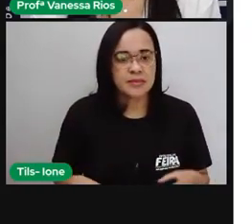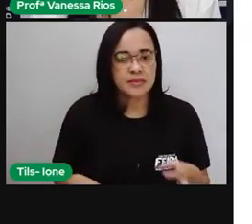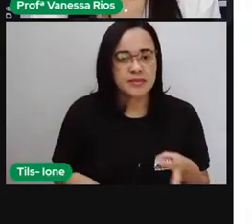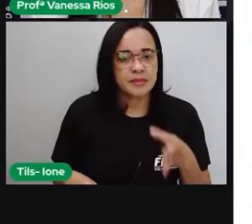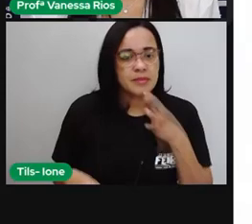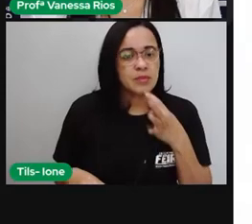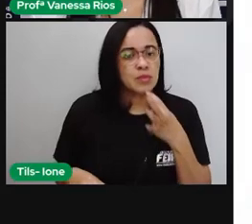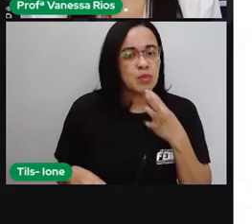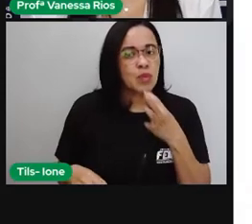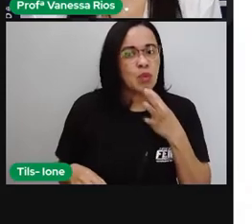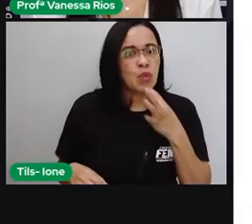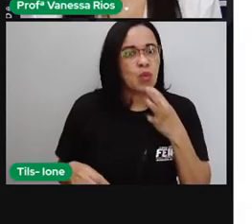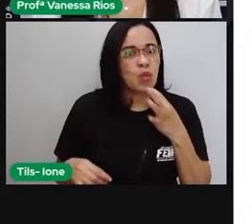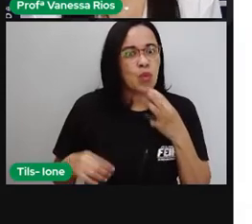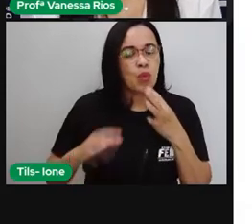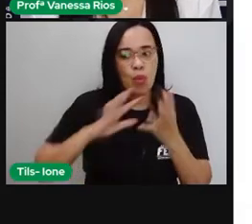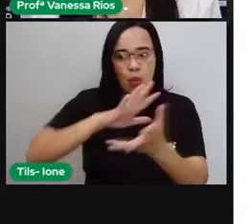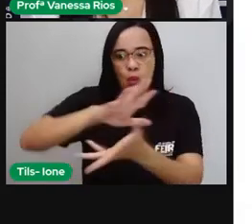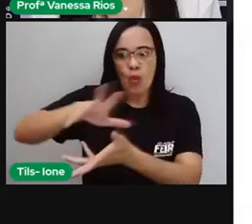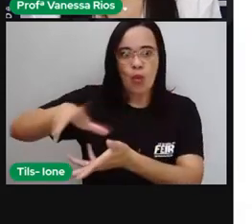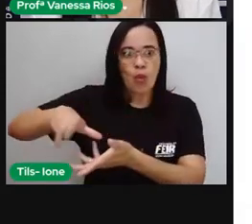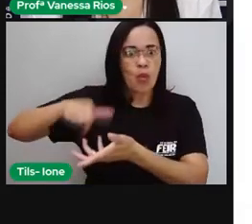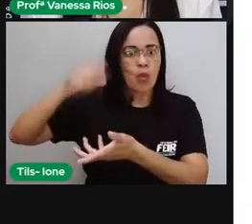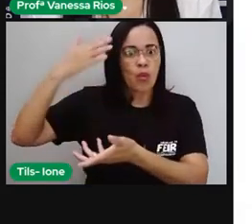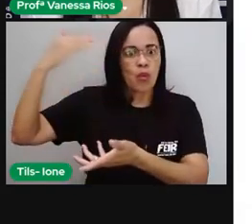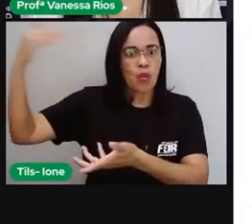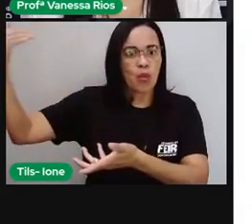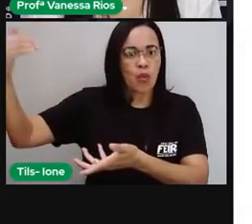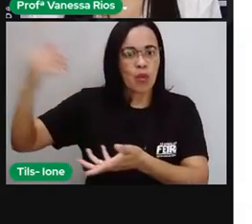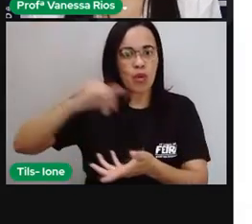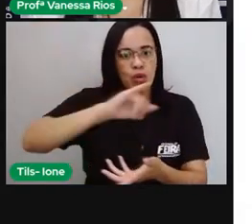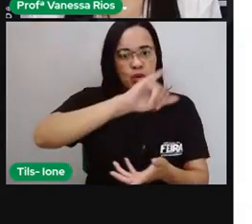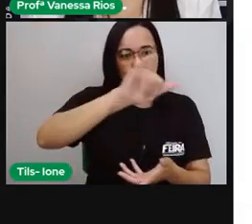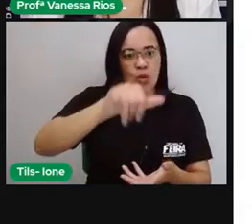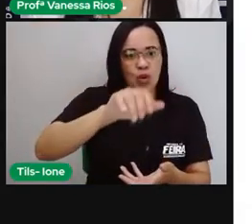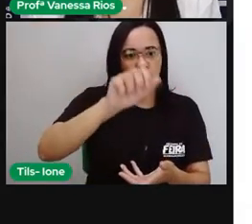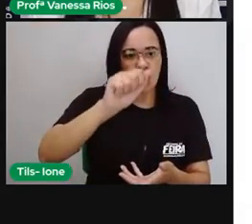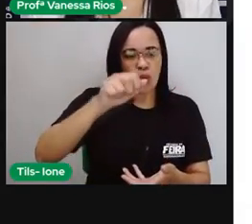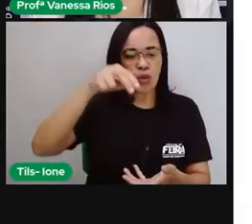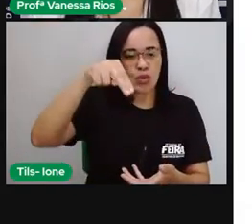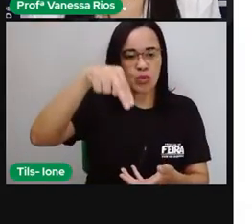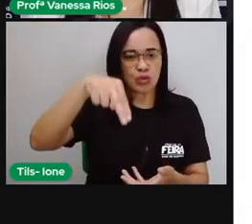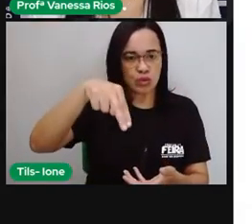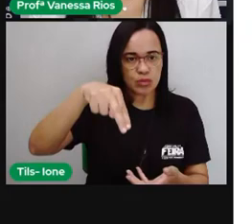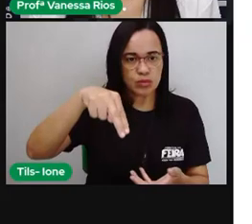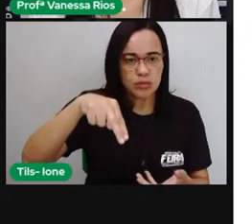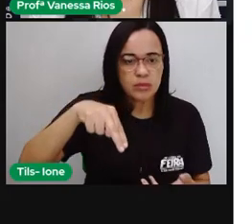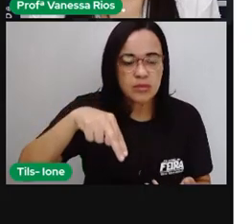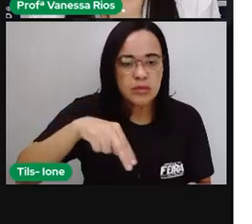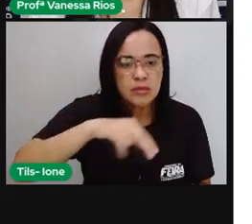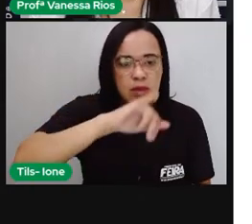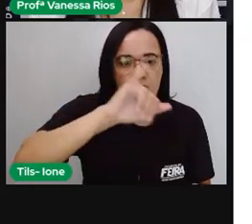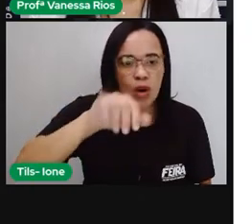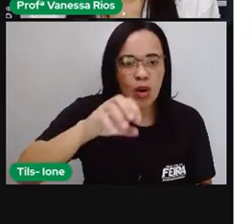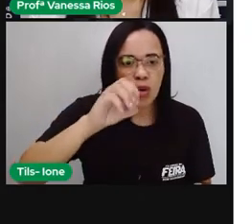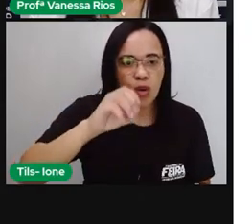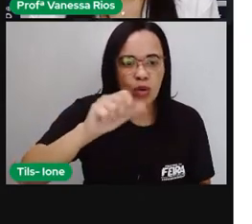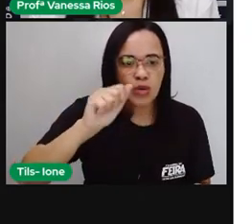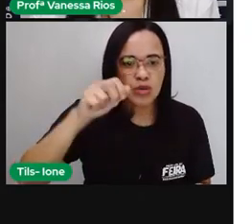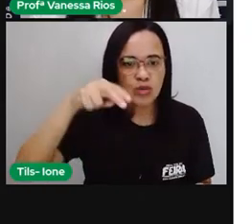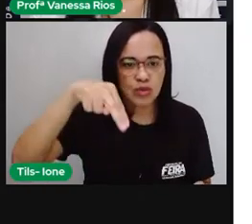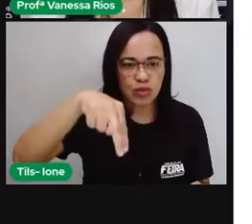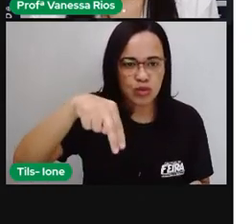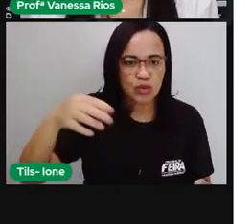mundialmente, mas o nome completo dele é Joan Miró I. Ferrar. Nasceu aí em 20 de